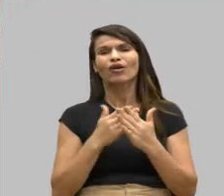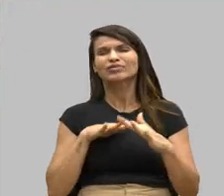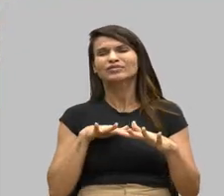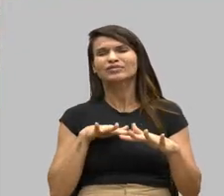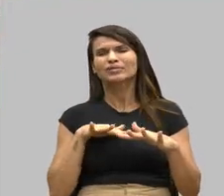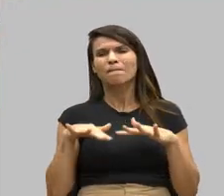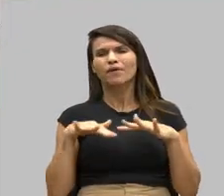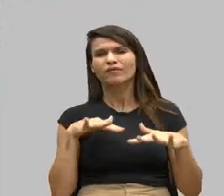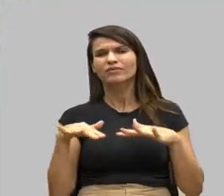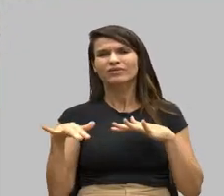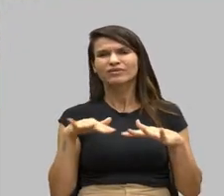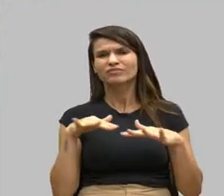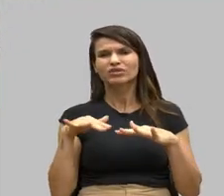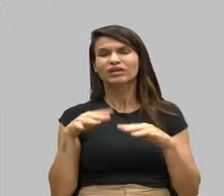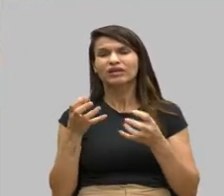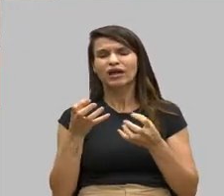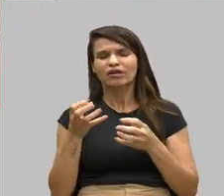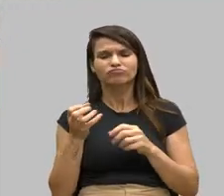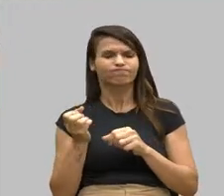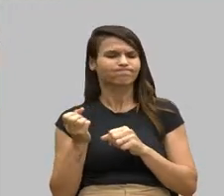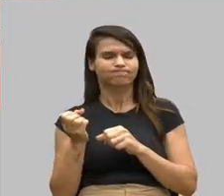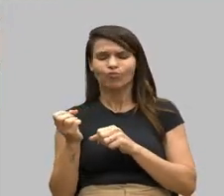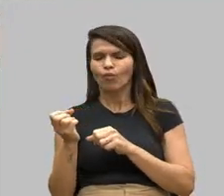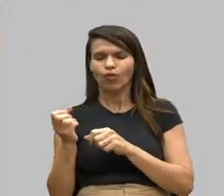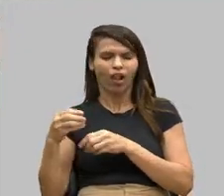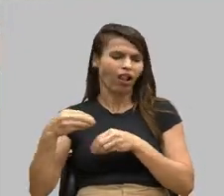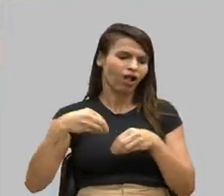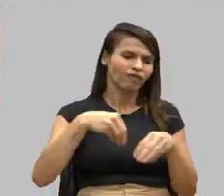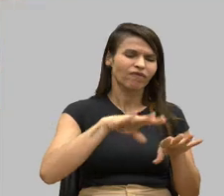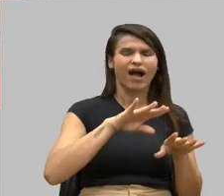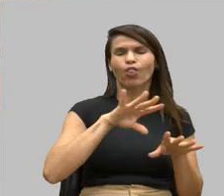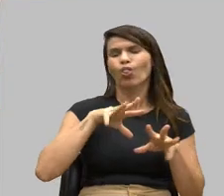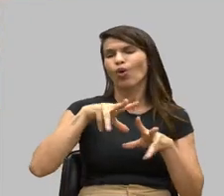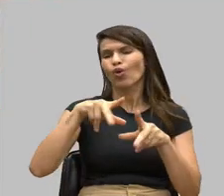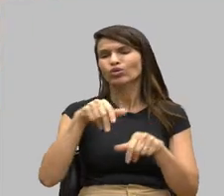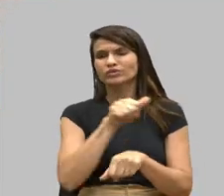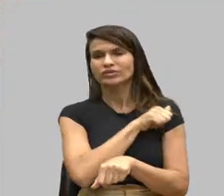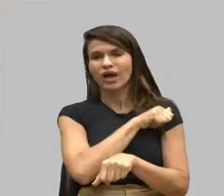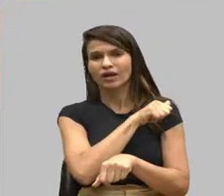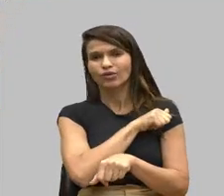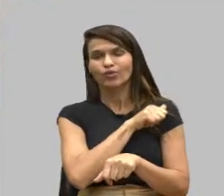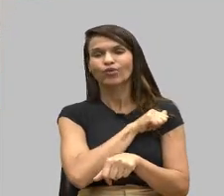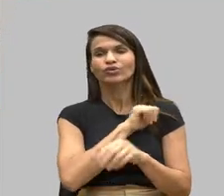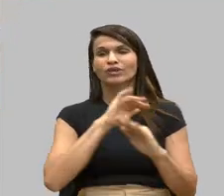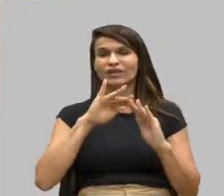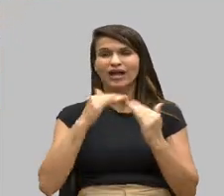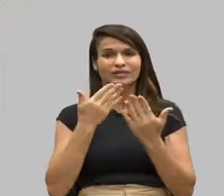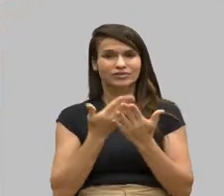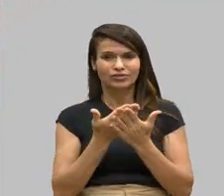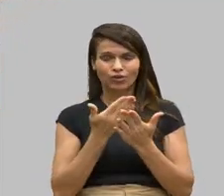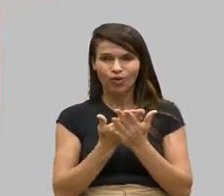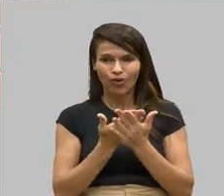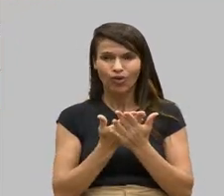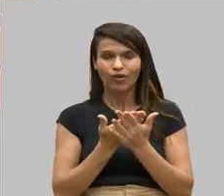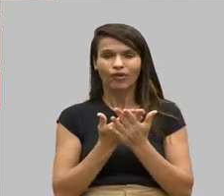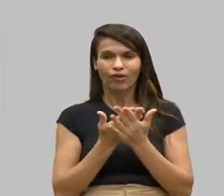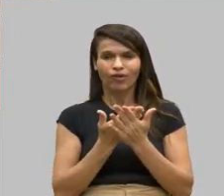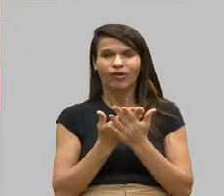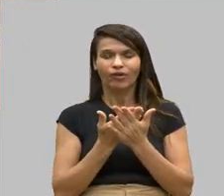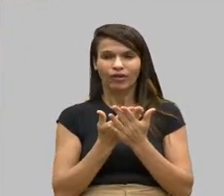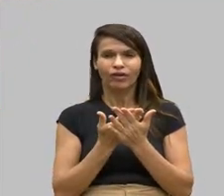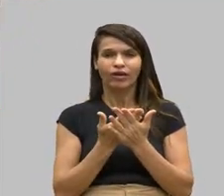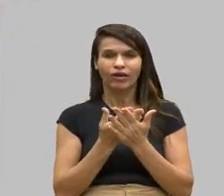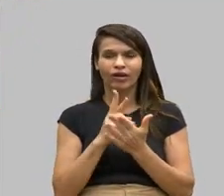que queria colocar todos os alunos na escola regular, igual que você citou. E eu sempre falava assim, não, não